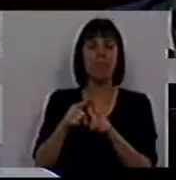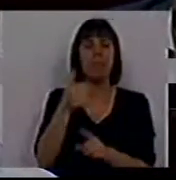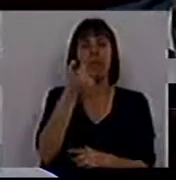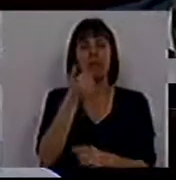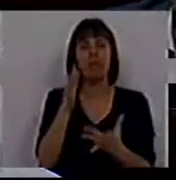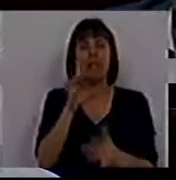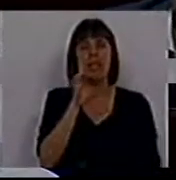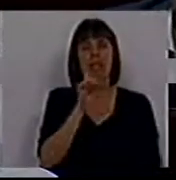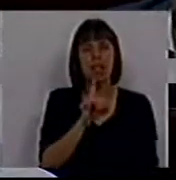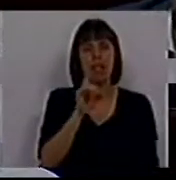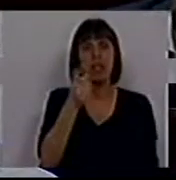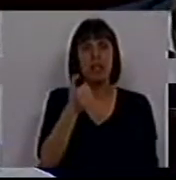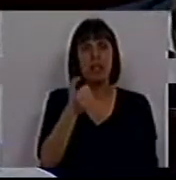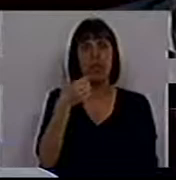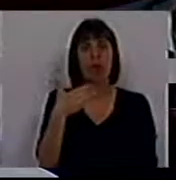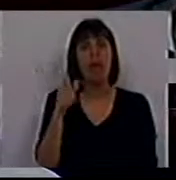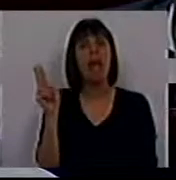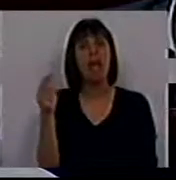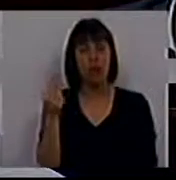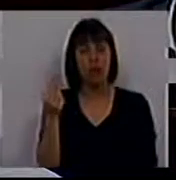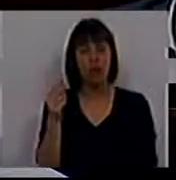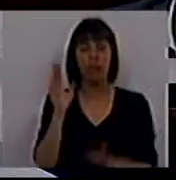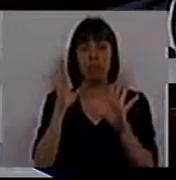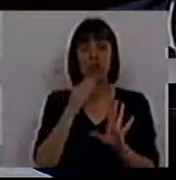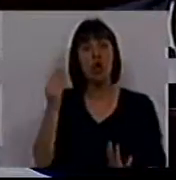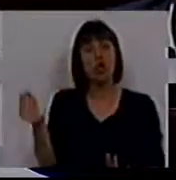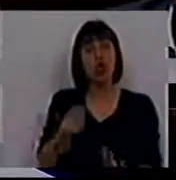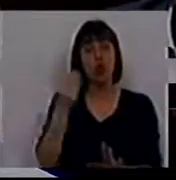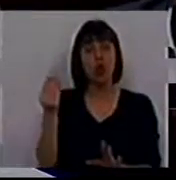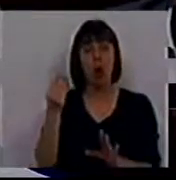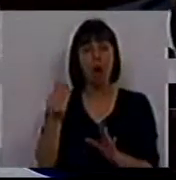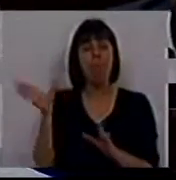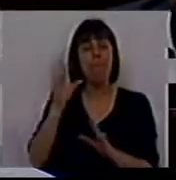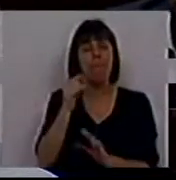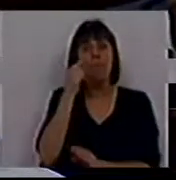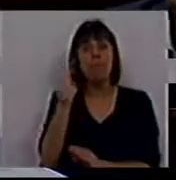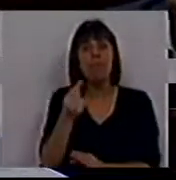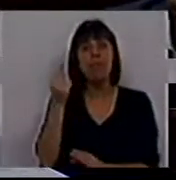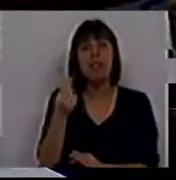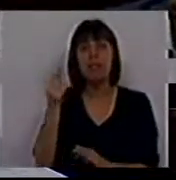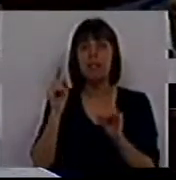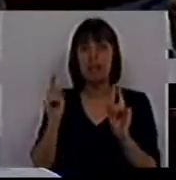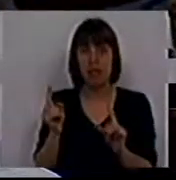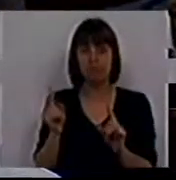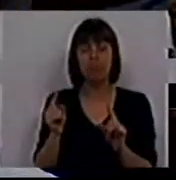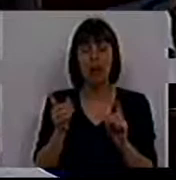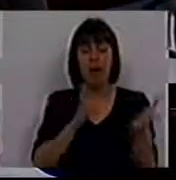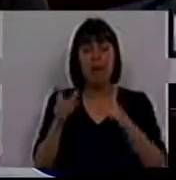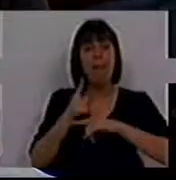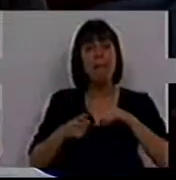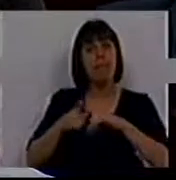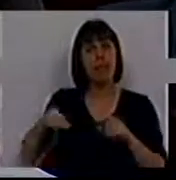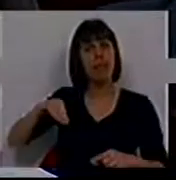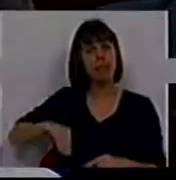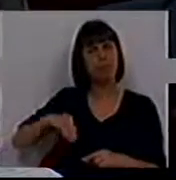são 651 euros dos jovens mais especializados e que a média